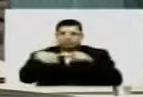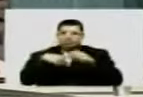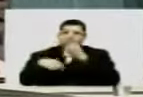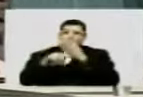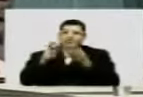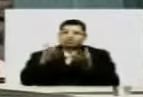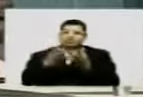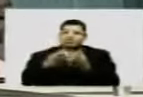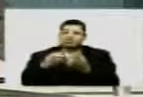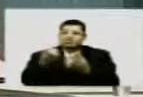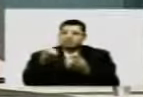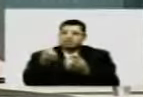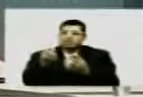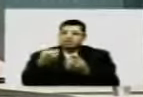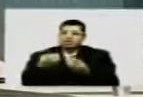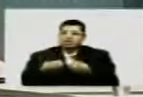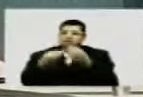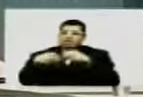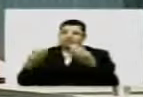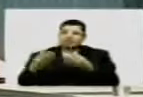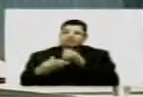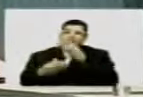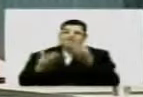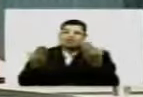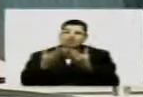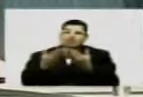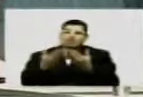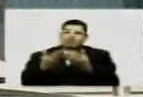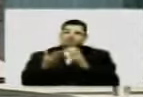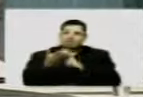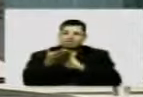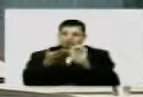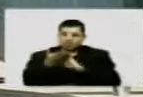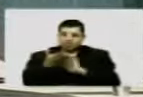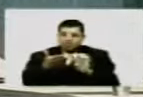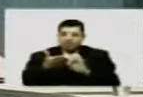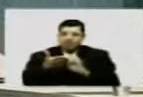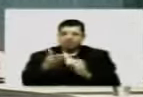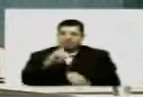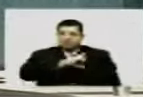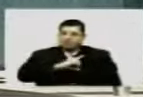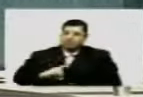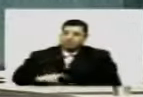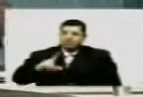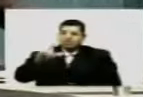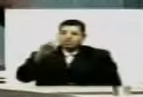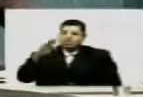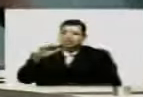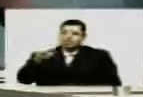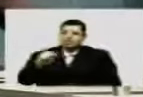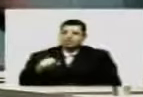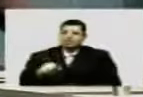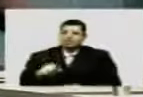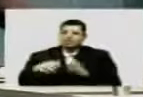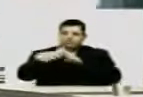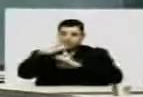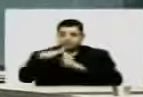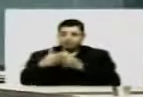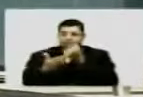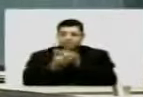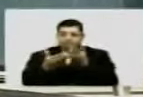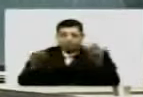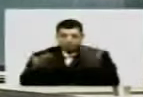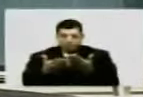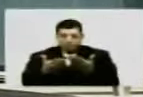aditivo. Só tem 700 mil para receber. Agora, segundo o secretário, deputado Luiz Castro, para que eu possa ouvi-lo, a empresa